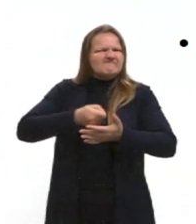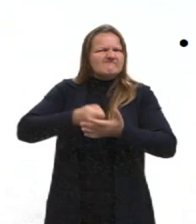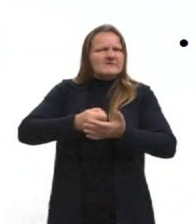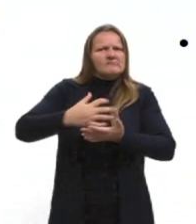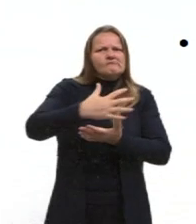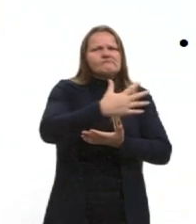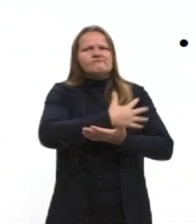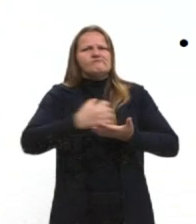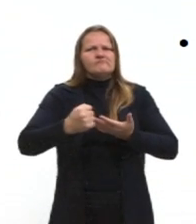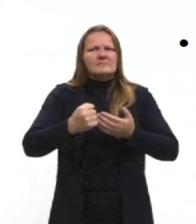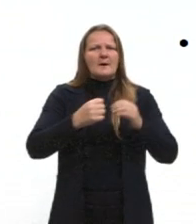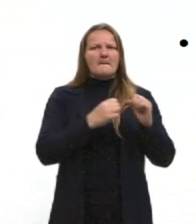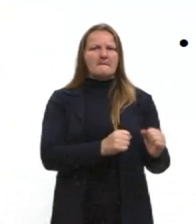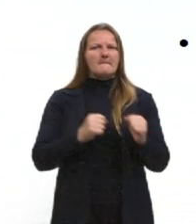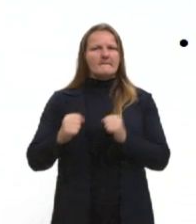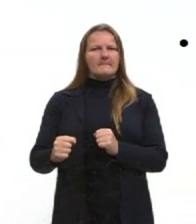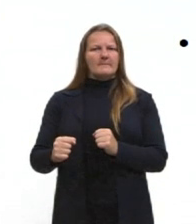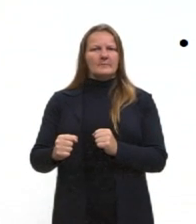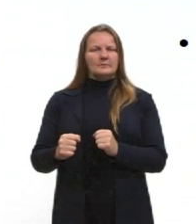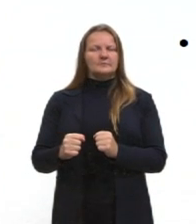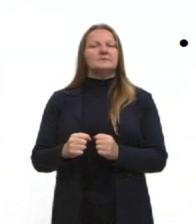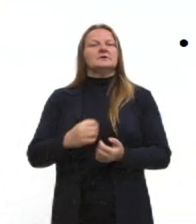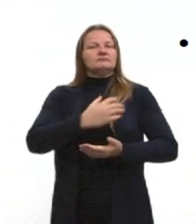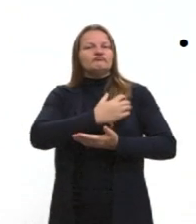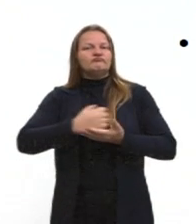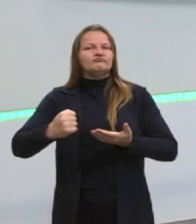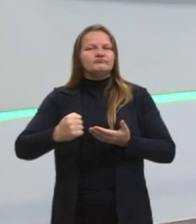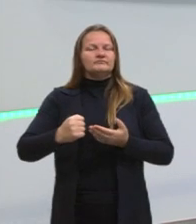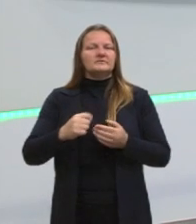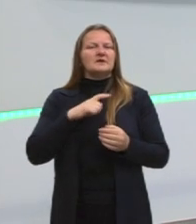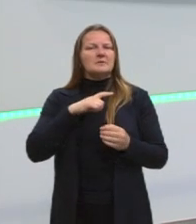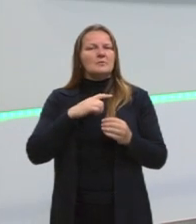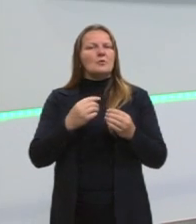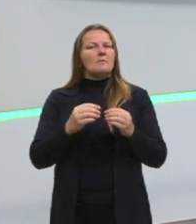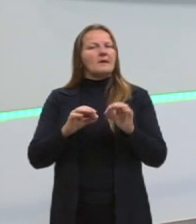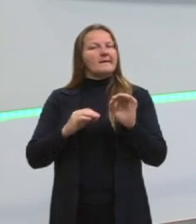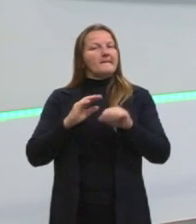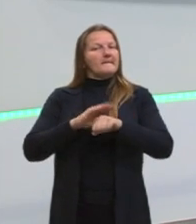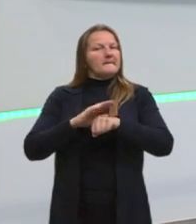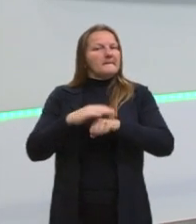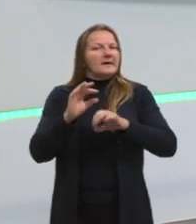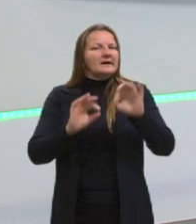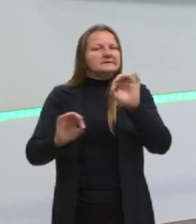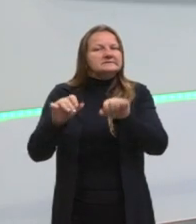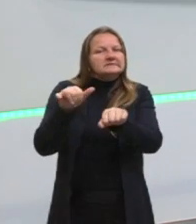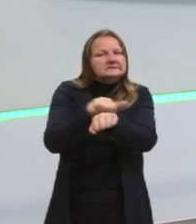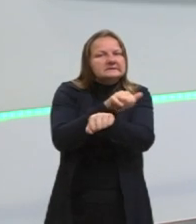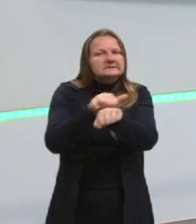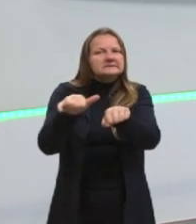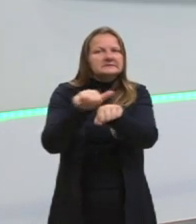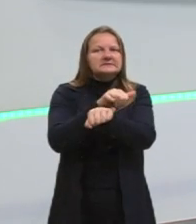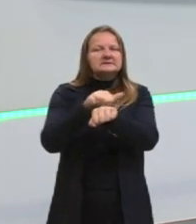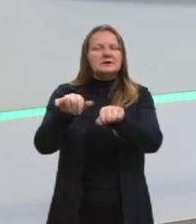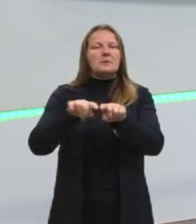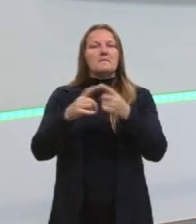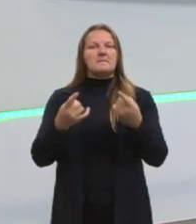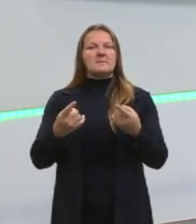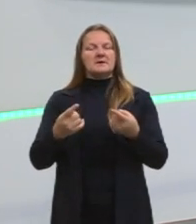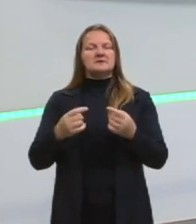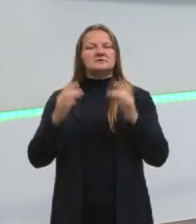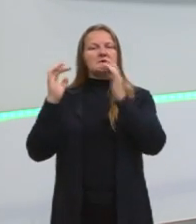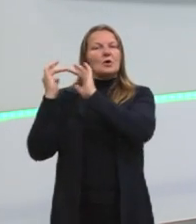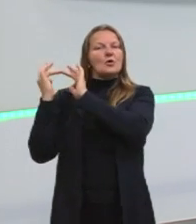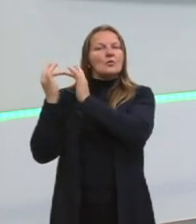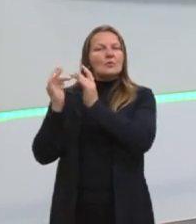em dia, até, já existem golpes de Estado que são um pouco mais rebuscados, que usam outros meios. Mas o golpe de Estado clássico